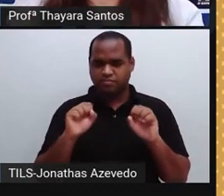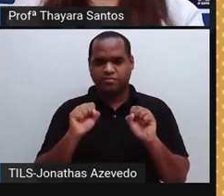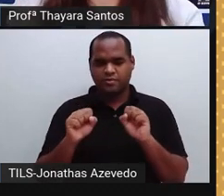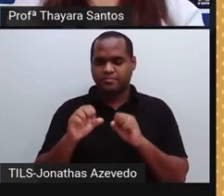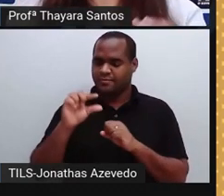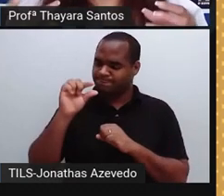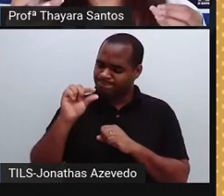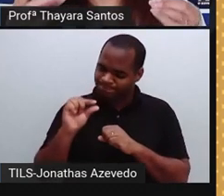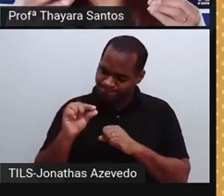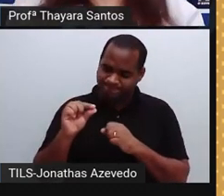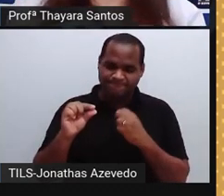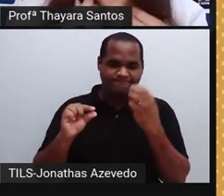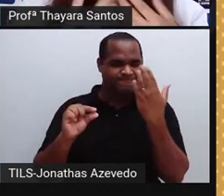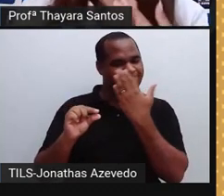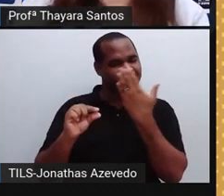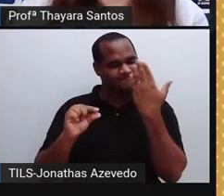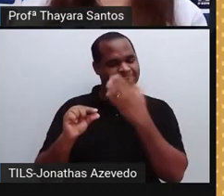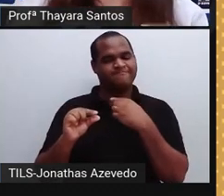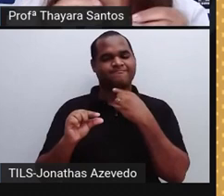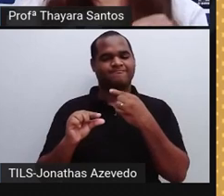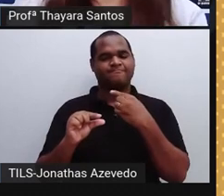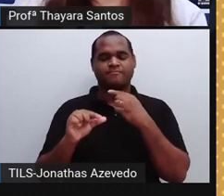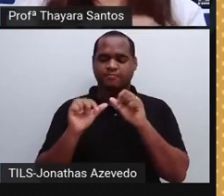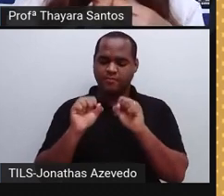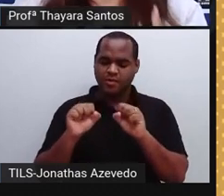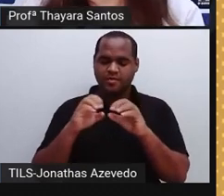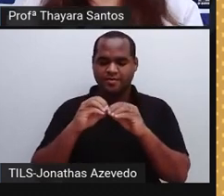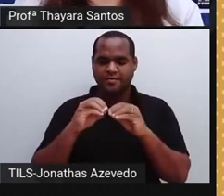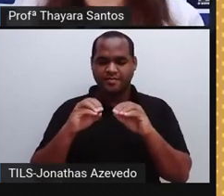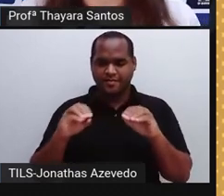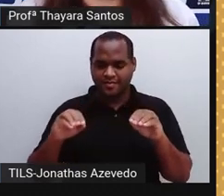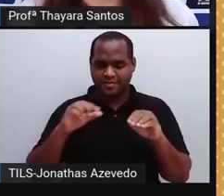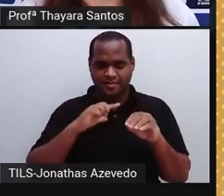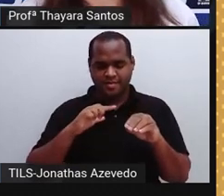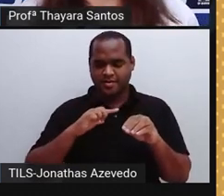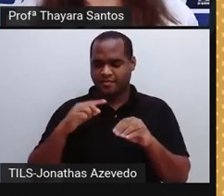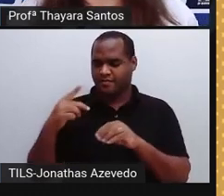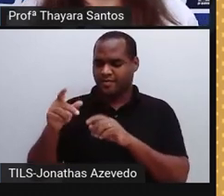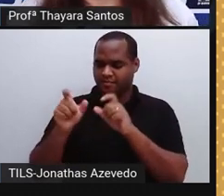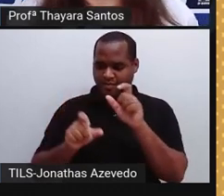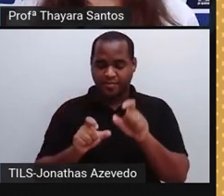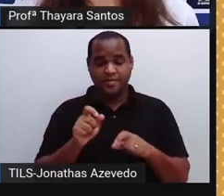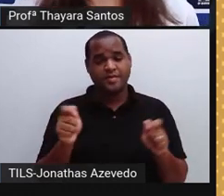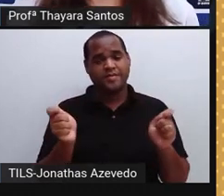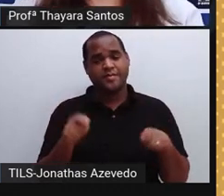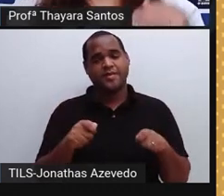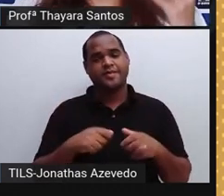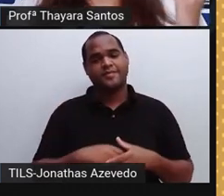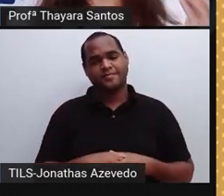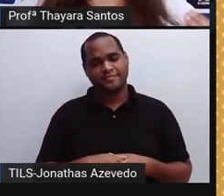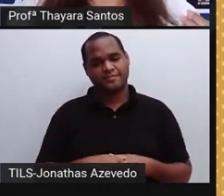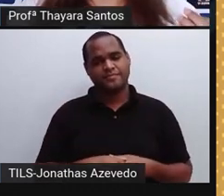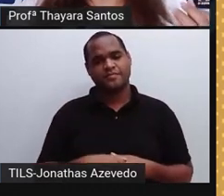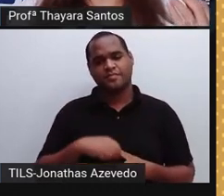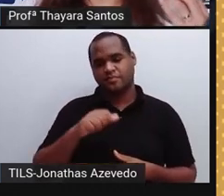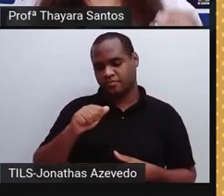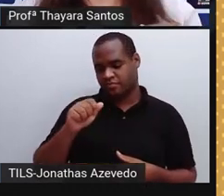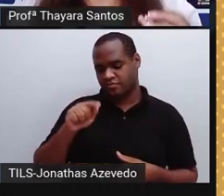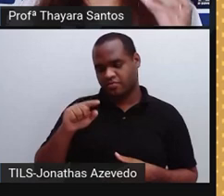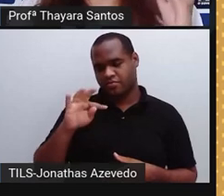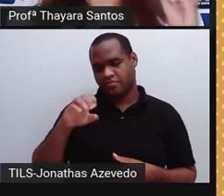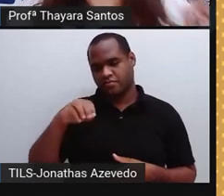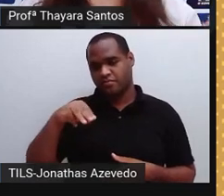menor partícula em que a gente pode dividir, sem que ele perca aquelas propriedades que ele tem. E esse átomo, ele é